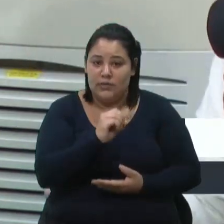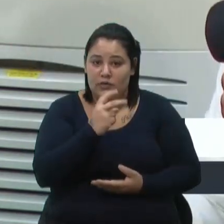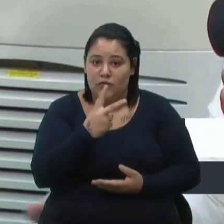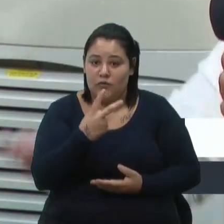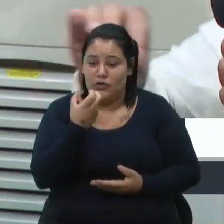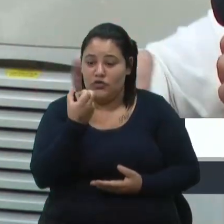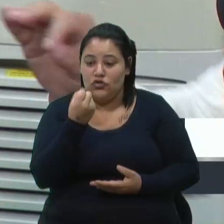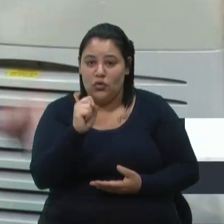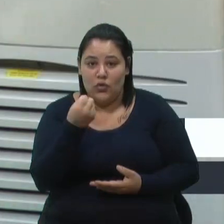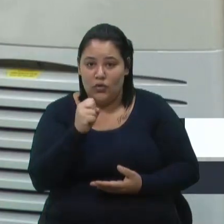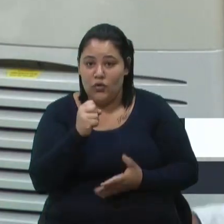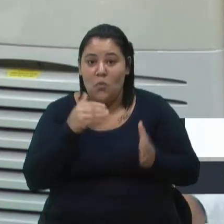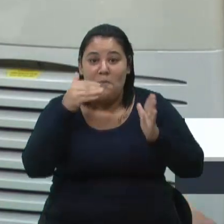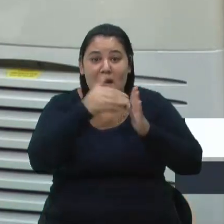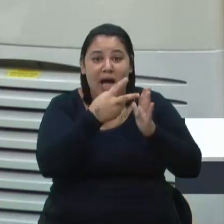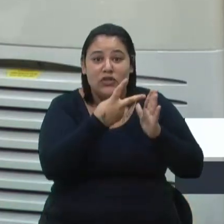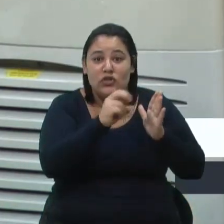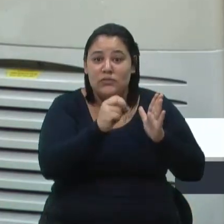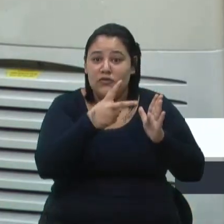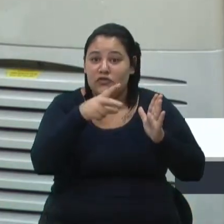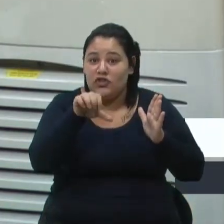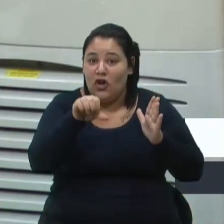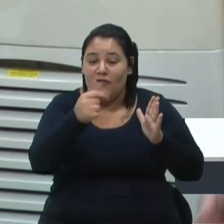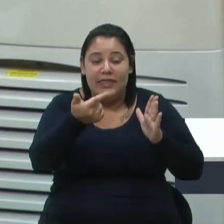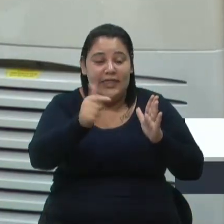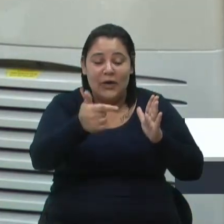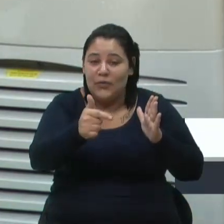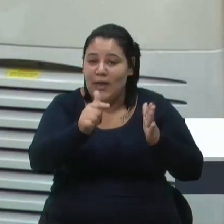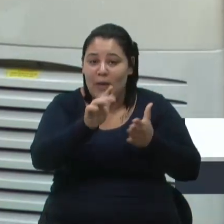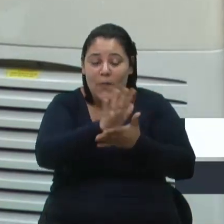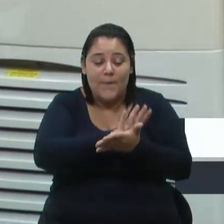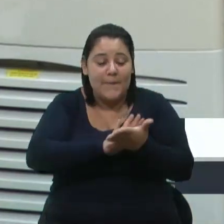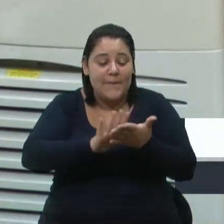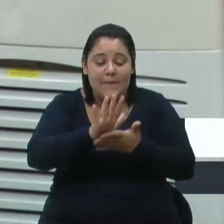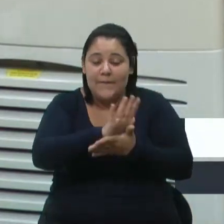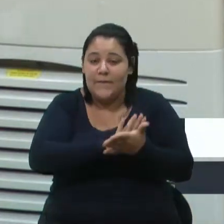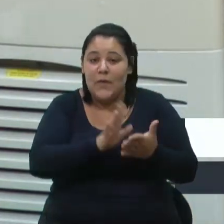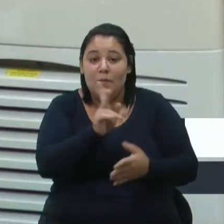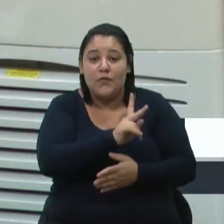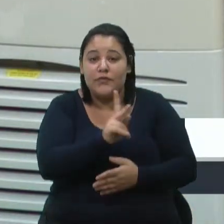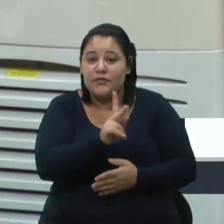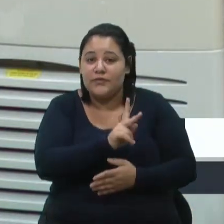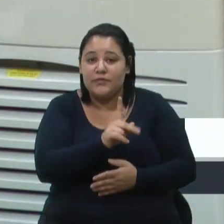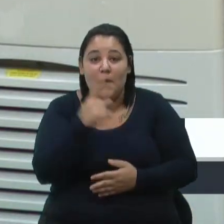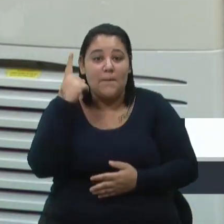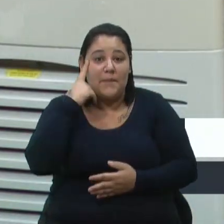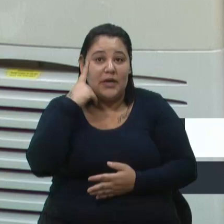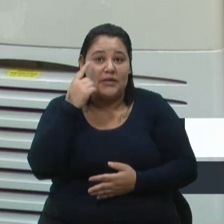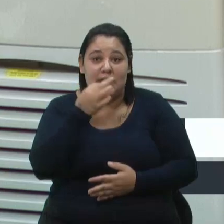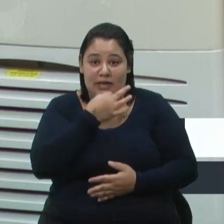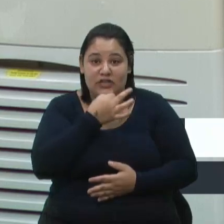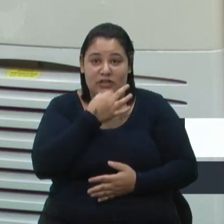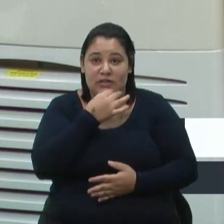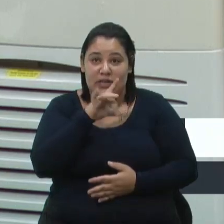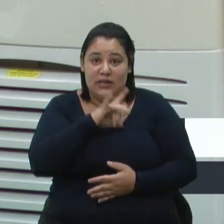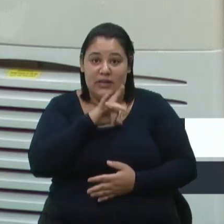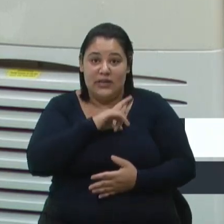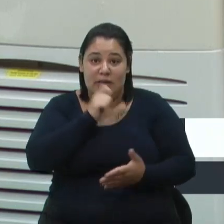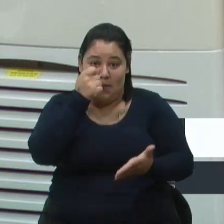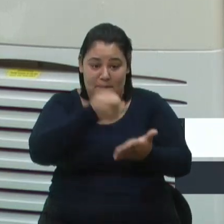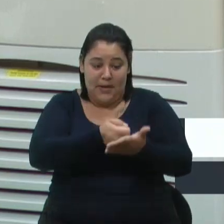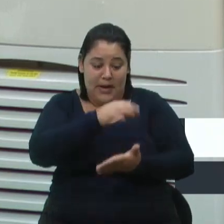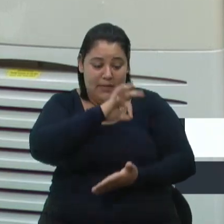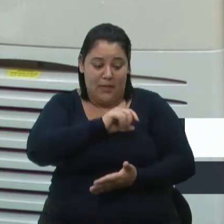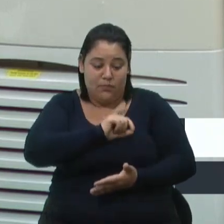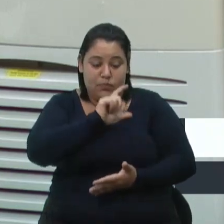29, nós não teremos mais professores. E vamos pensar em Caxias. Caxias, nós temos o pagamento do piso